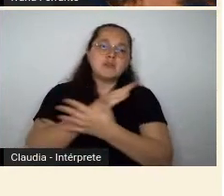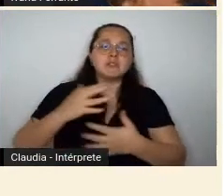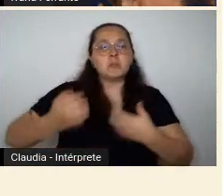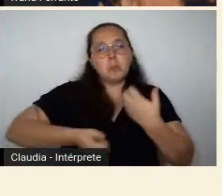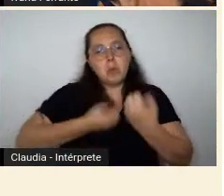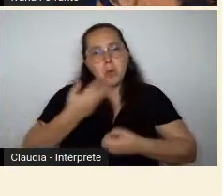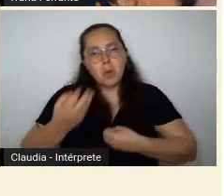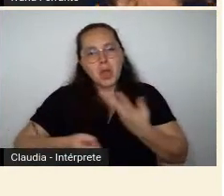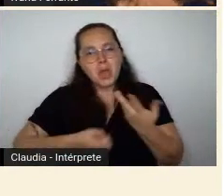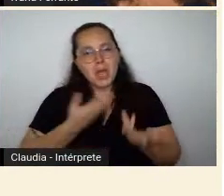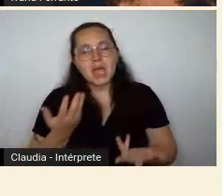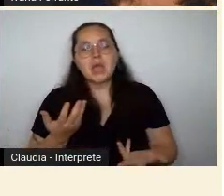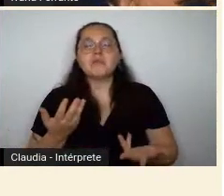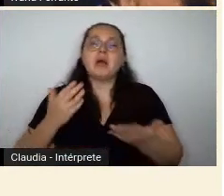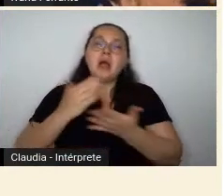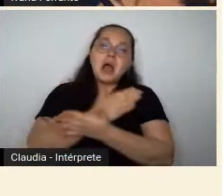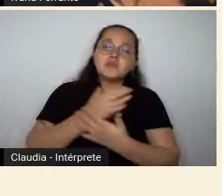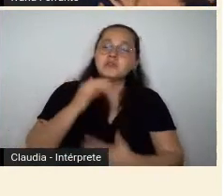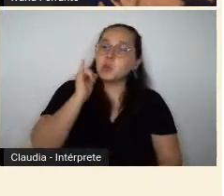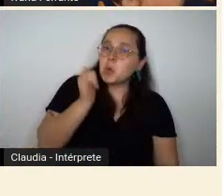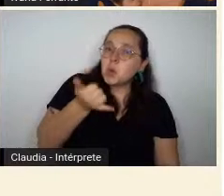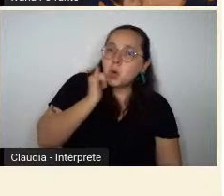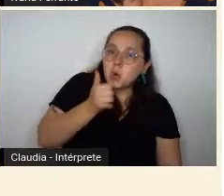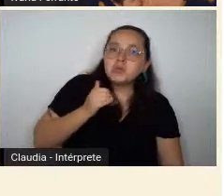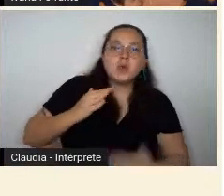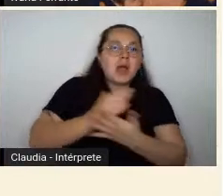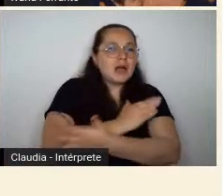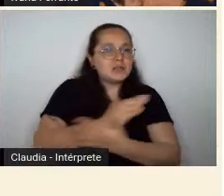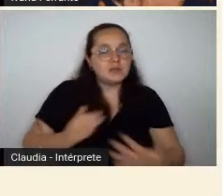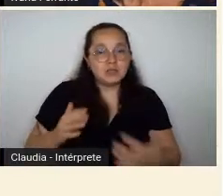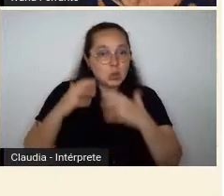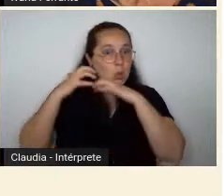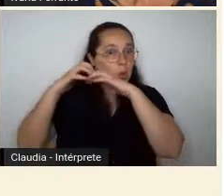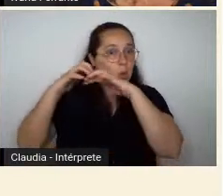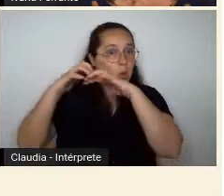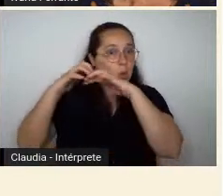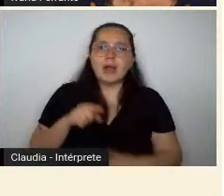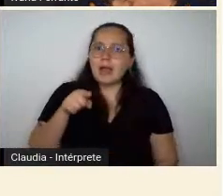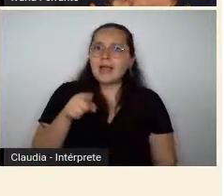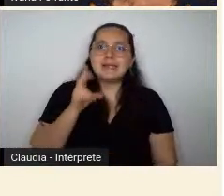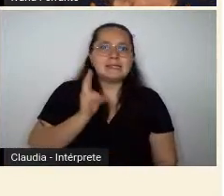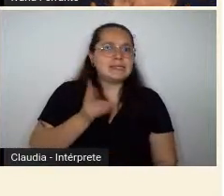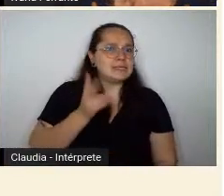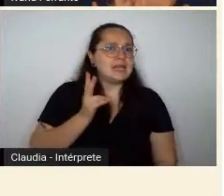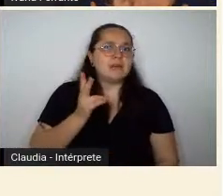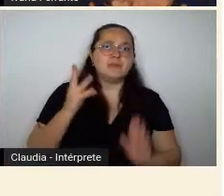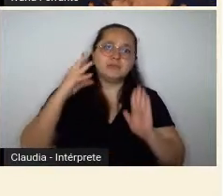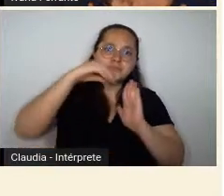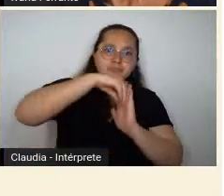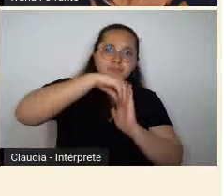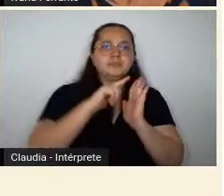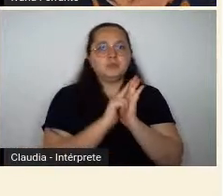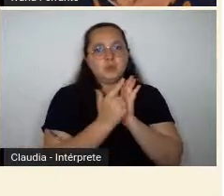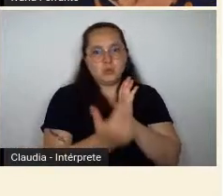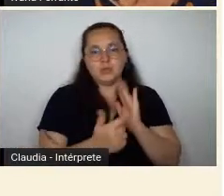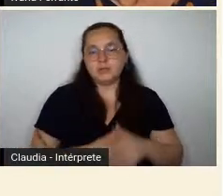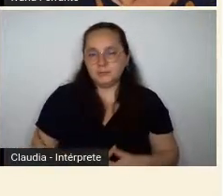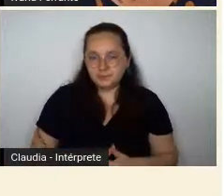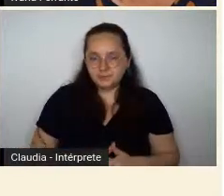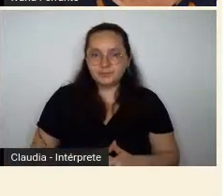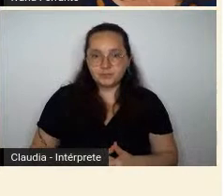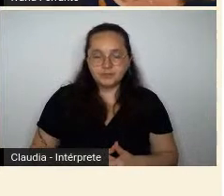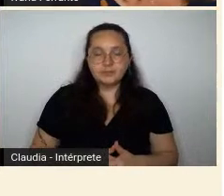conto, alguma crônica, enfim, ele está muito presente. Mas ele também, e além disso, ele